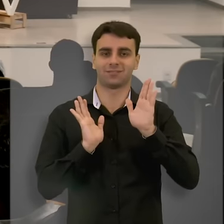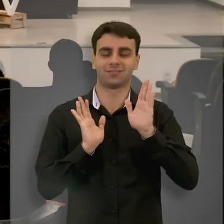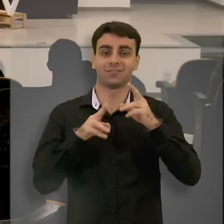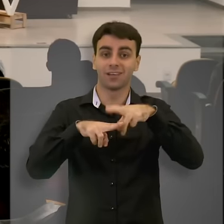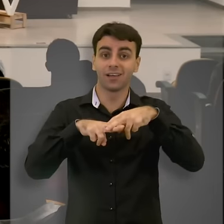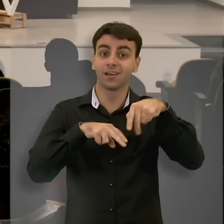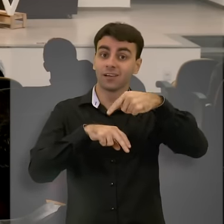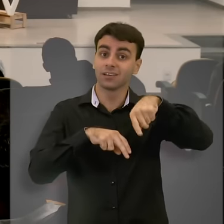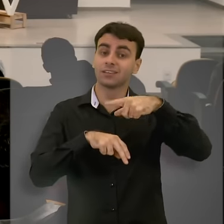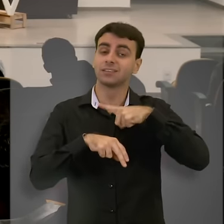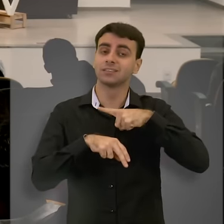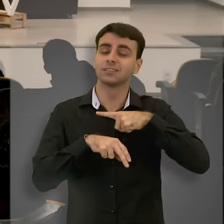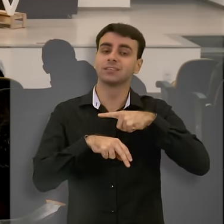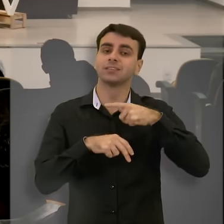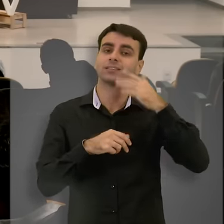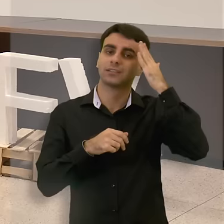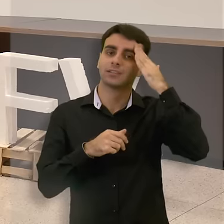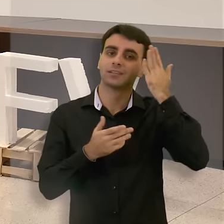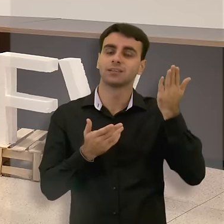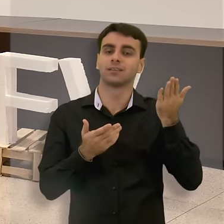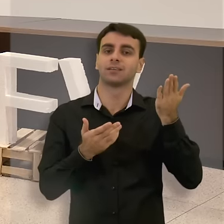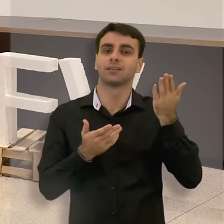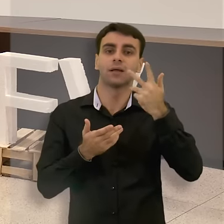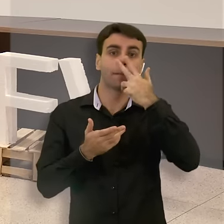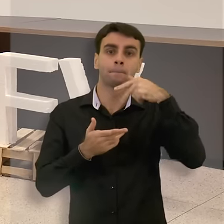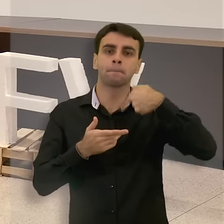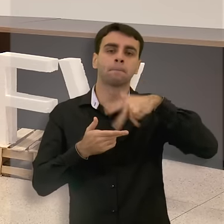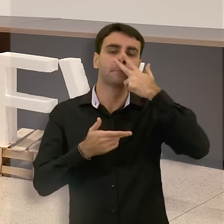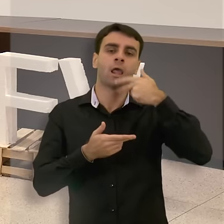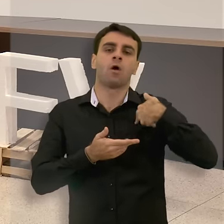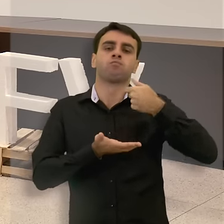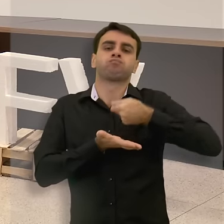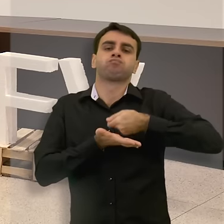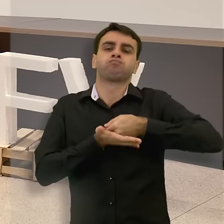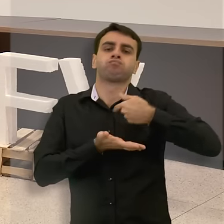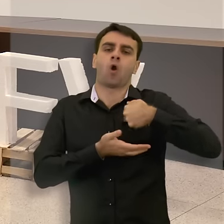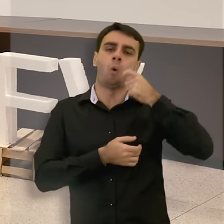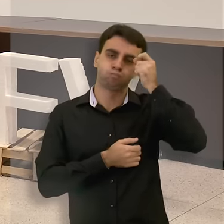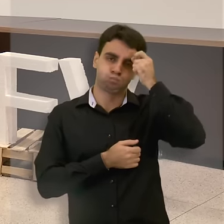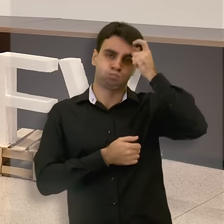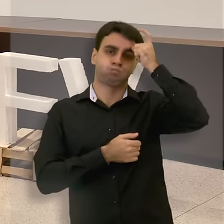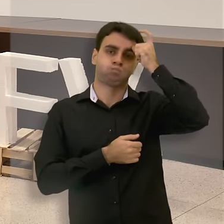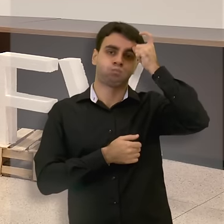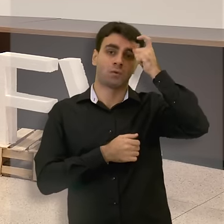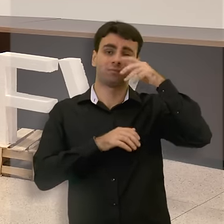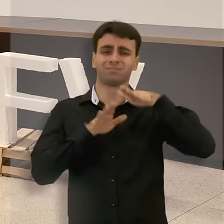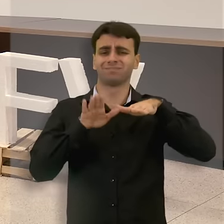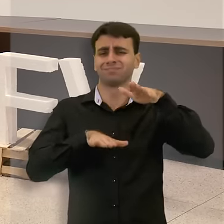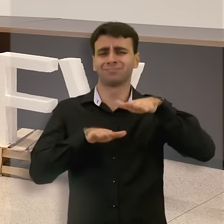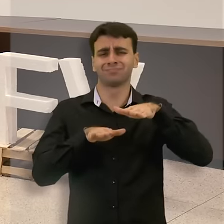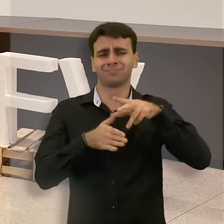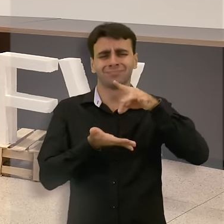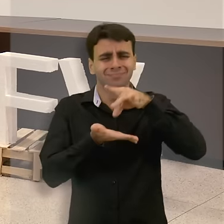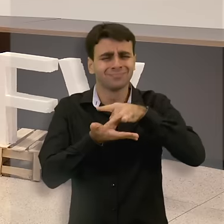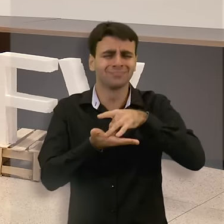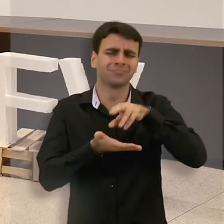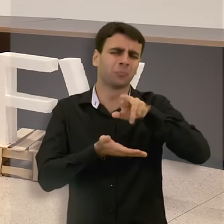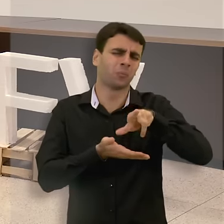E nós nos fazemos, muitas vezes, de doutos da verdade, de uma verdade que cientificamente não existe.